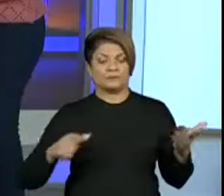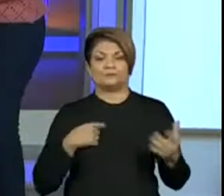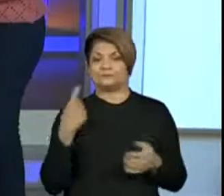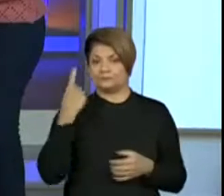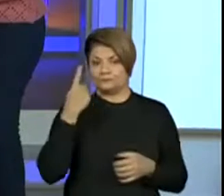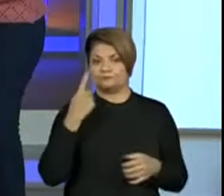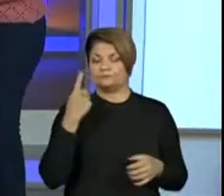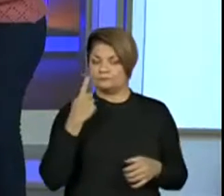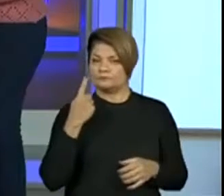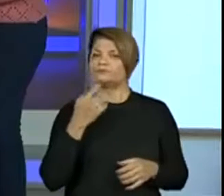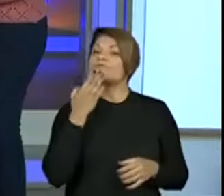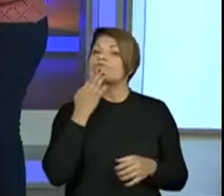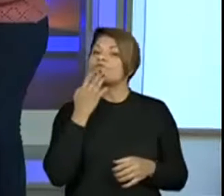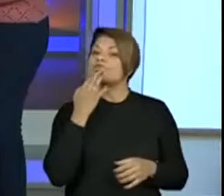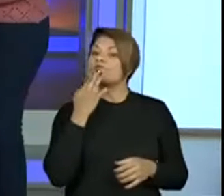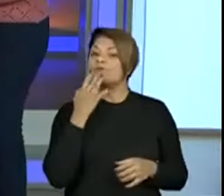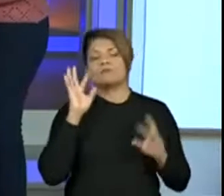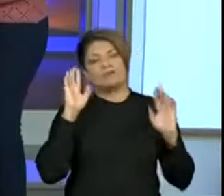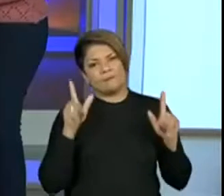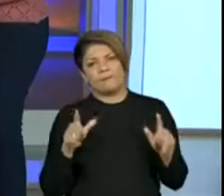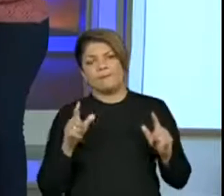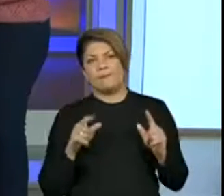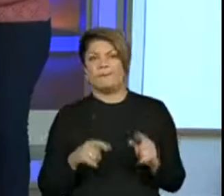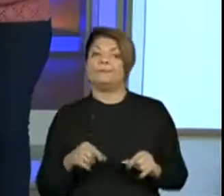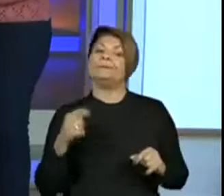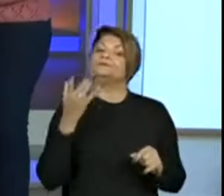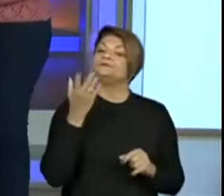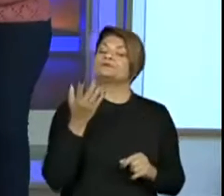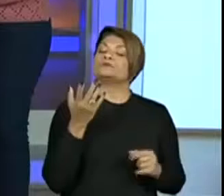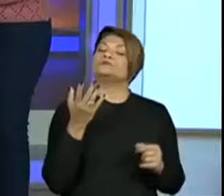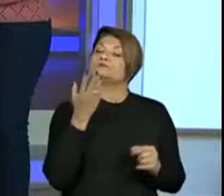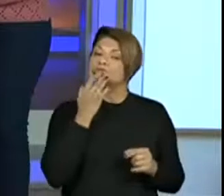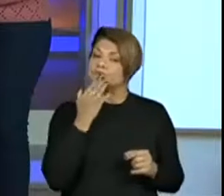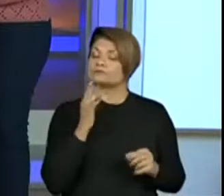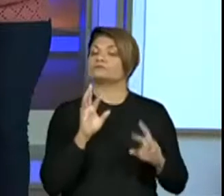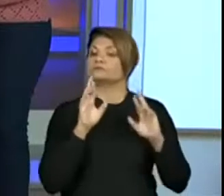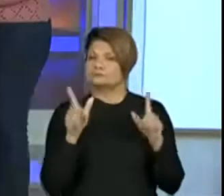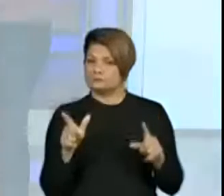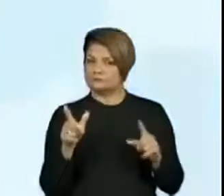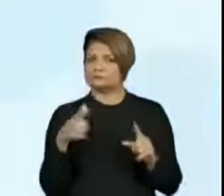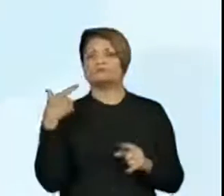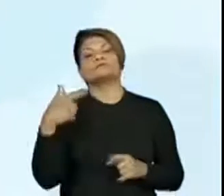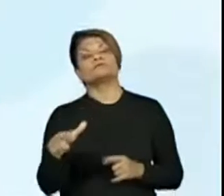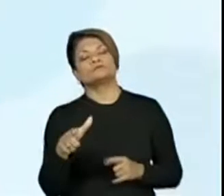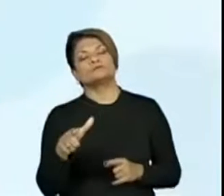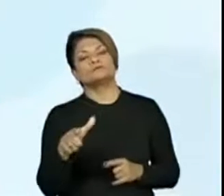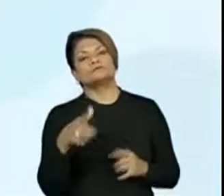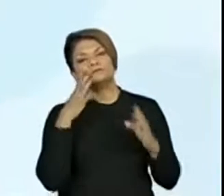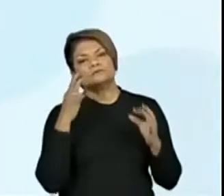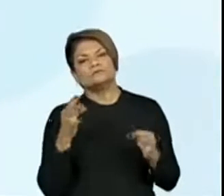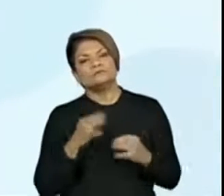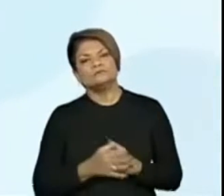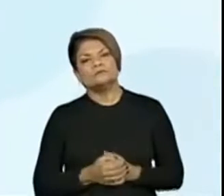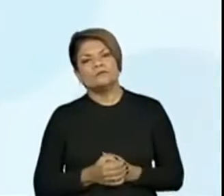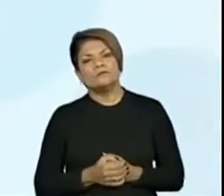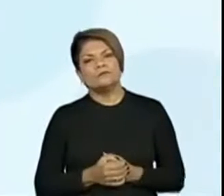primeira que eu vejo são as cores, professora. Isso. Então, tem cores diferentes. O que mais que a gente pode observar aí?